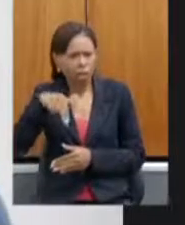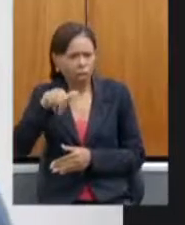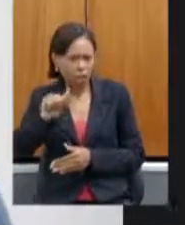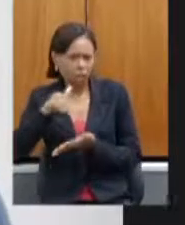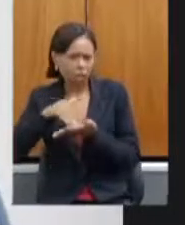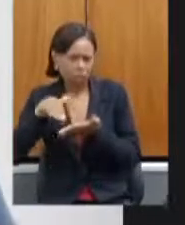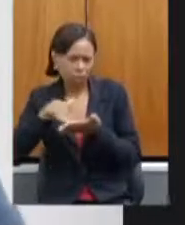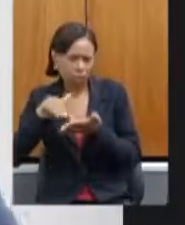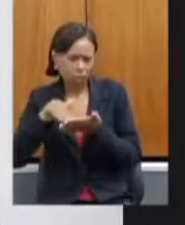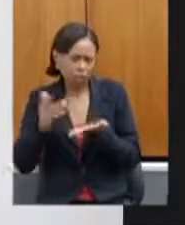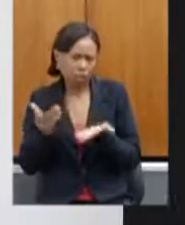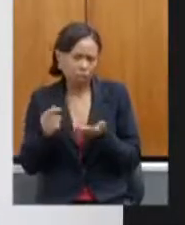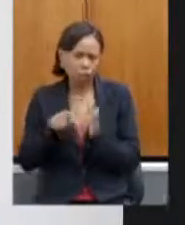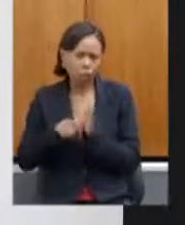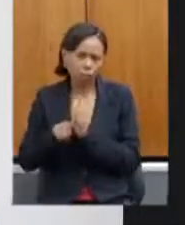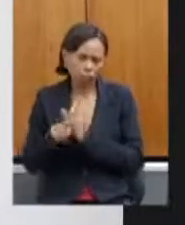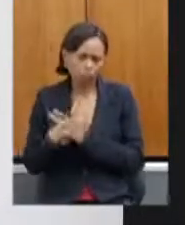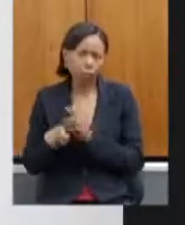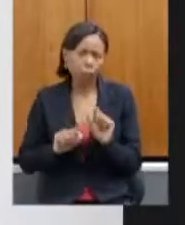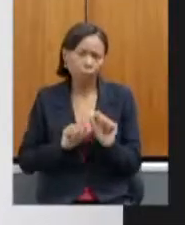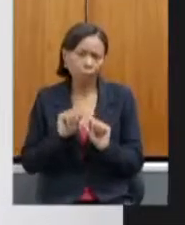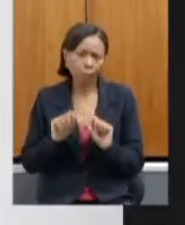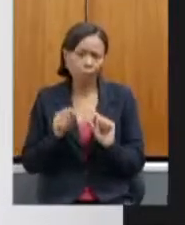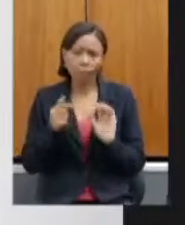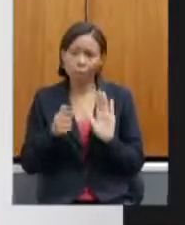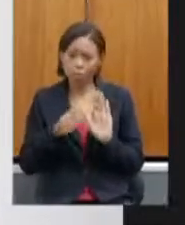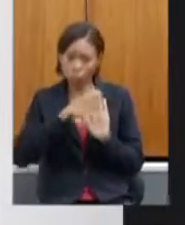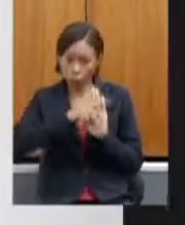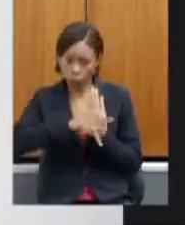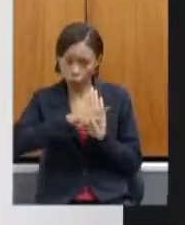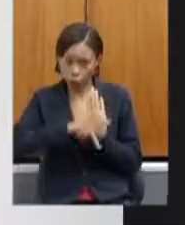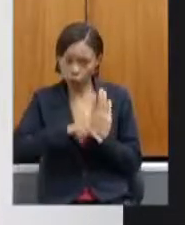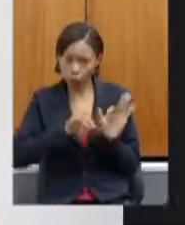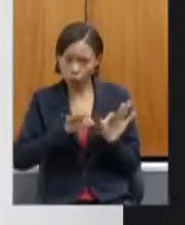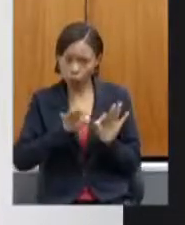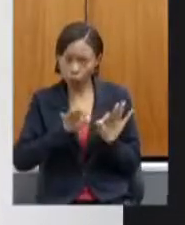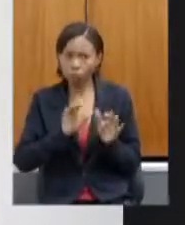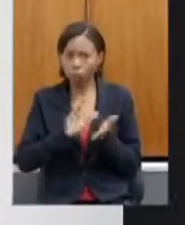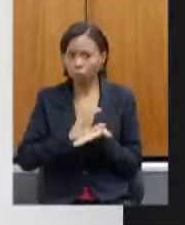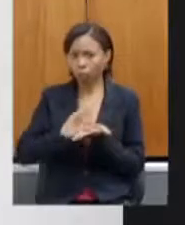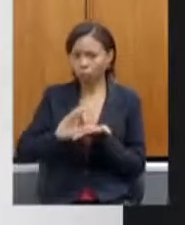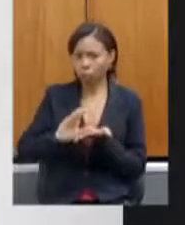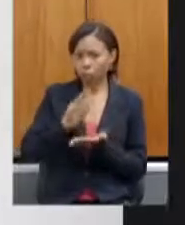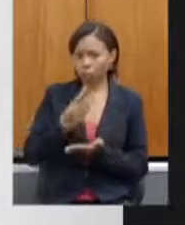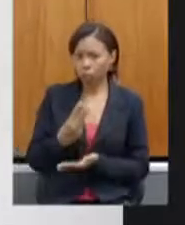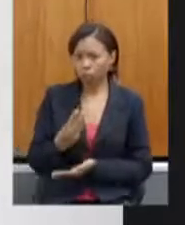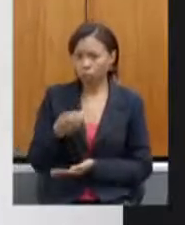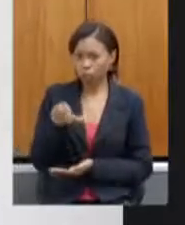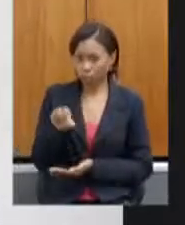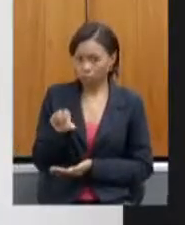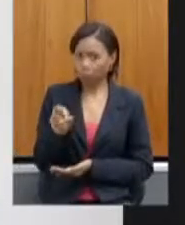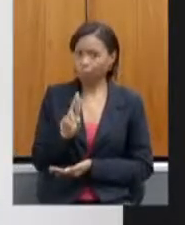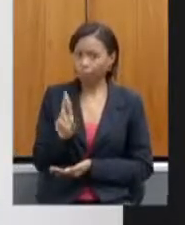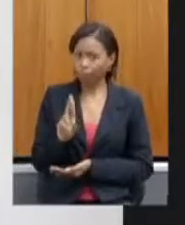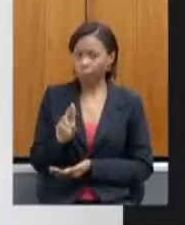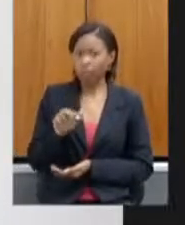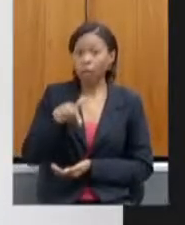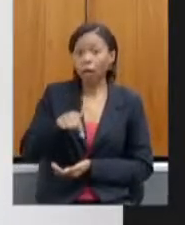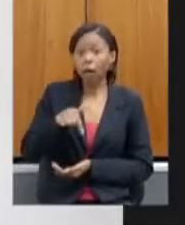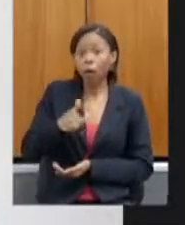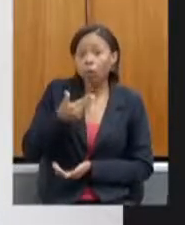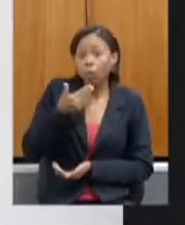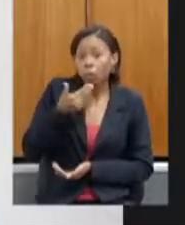desenvolvimento social. Esse programa de repasse de R$ 39,00 termina agora em dezembro.